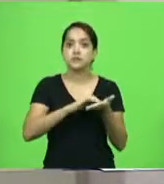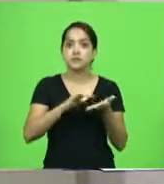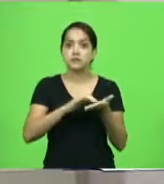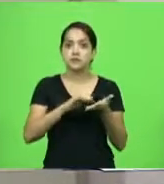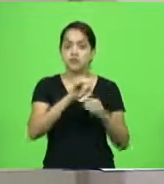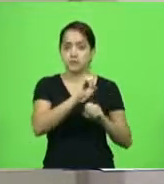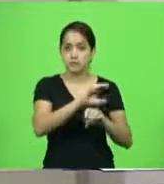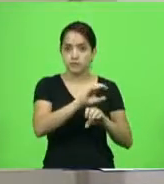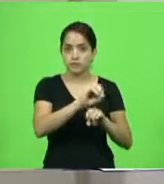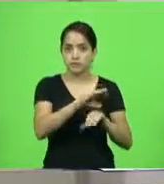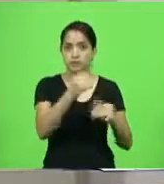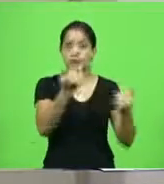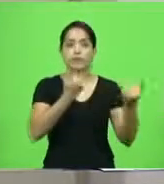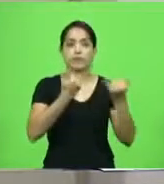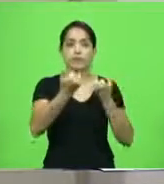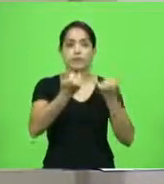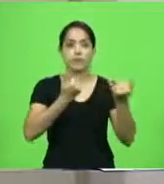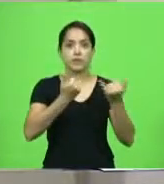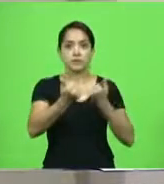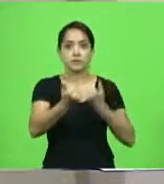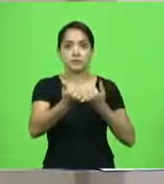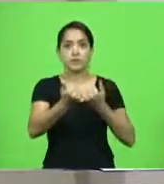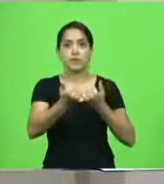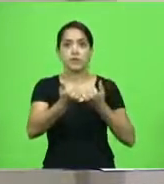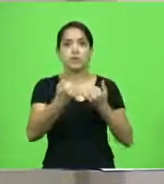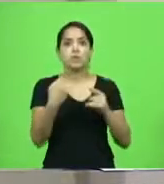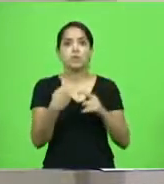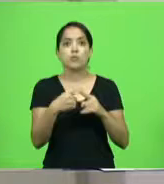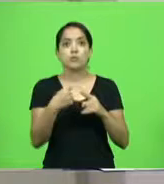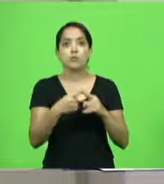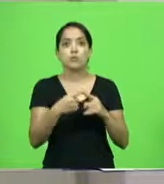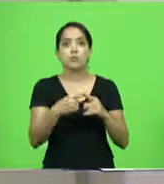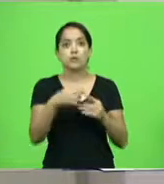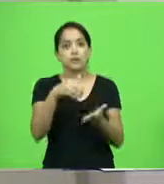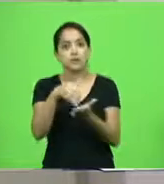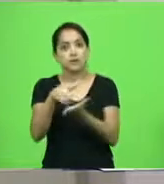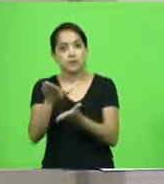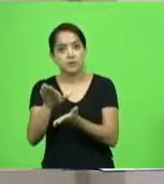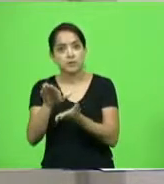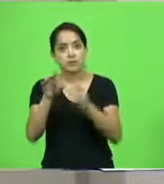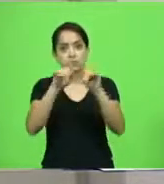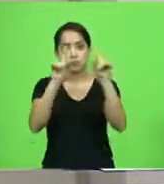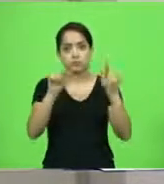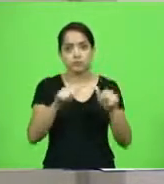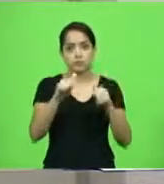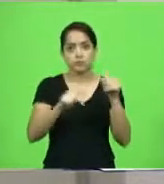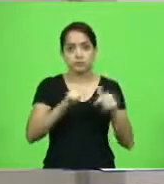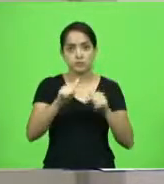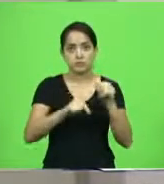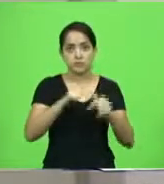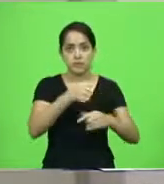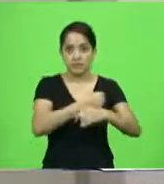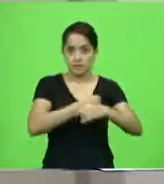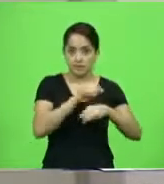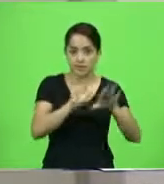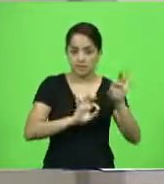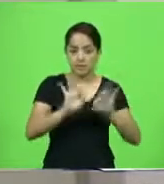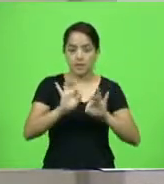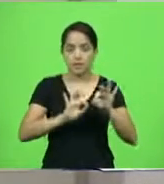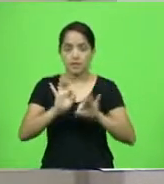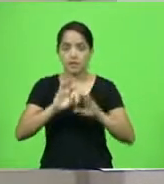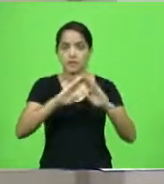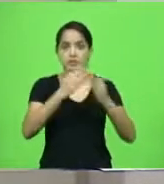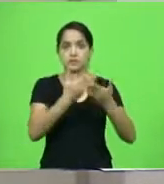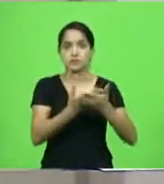Educação informações acerca do motivo das demissões de serventes e merendeiras nas escolas da rede pública